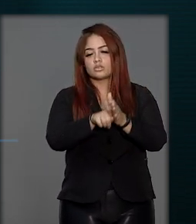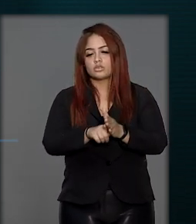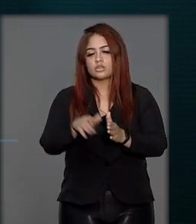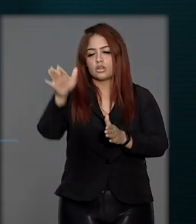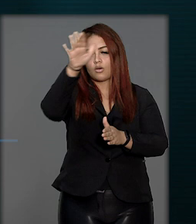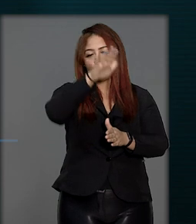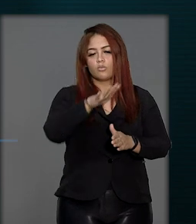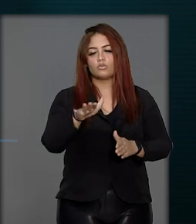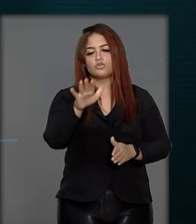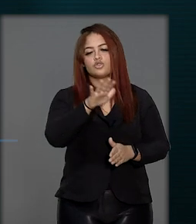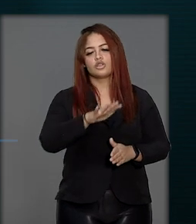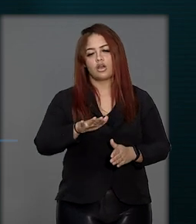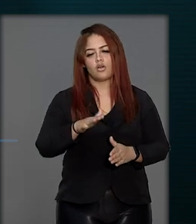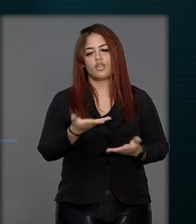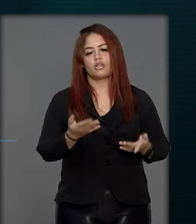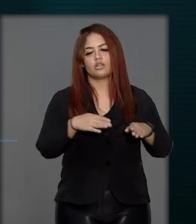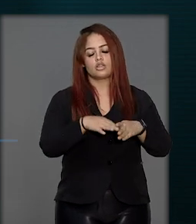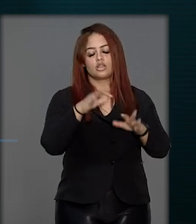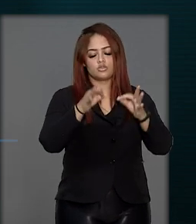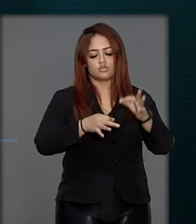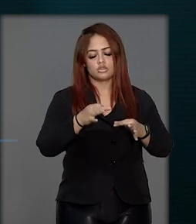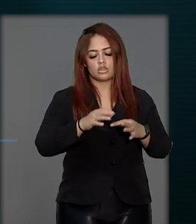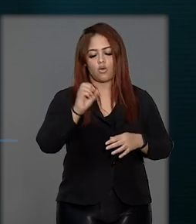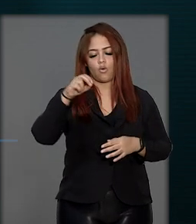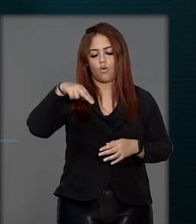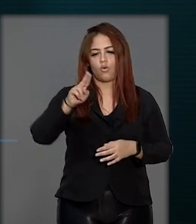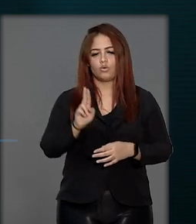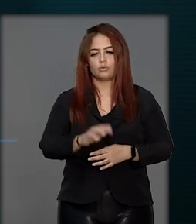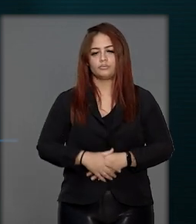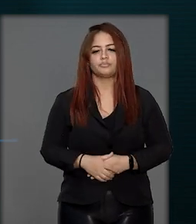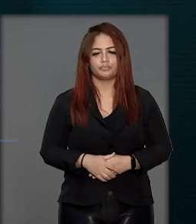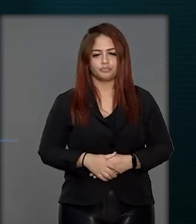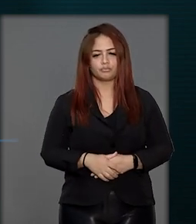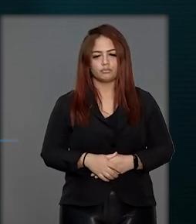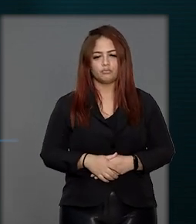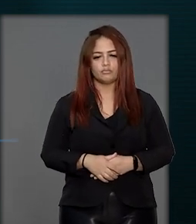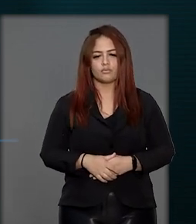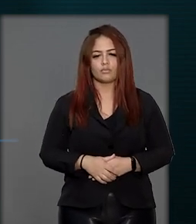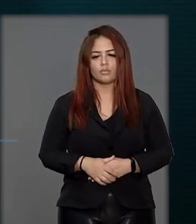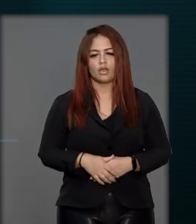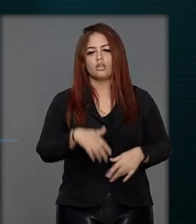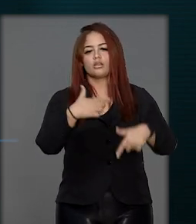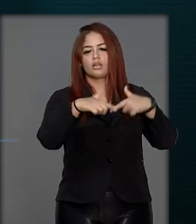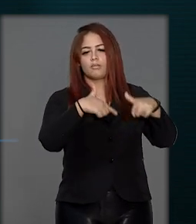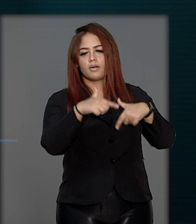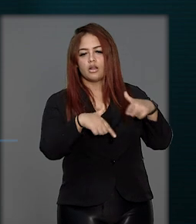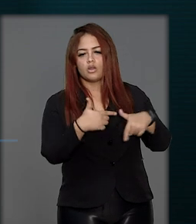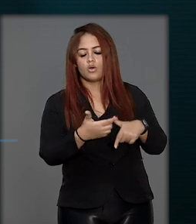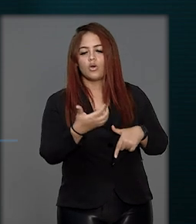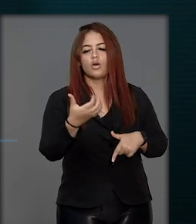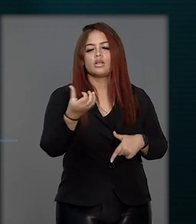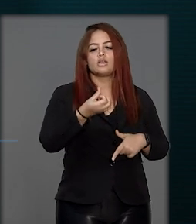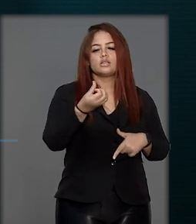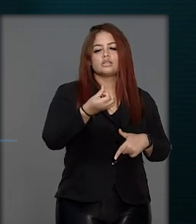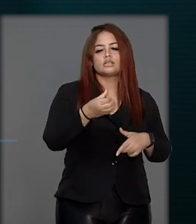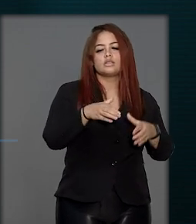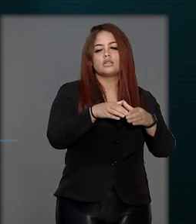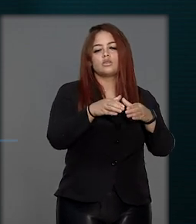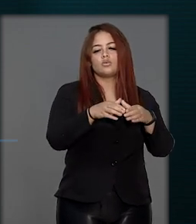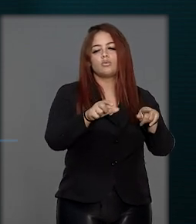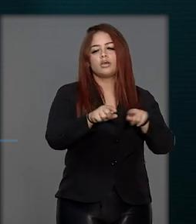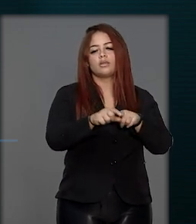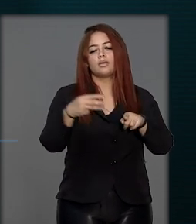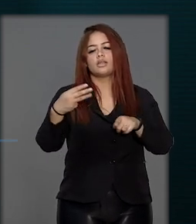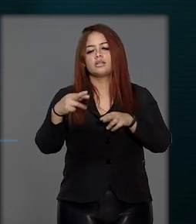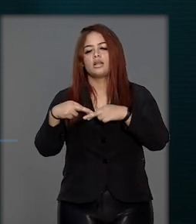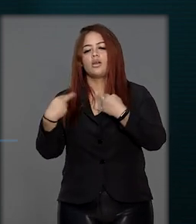Judicial da Organização das Nações Unidas. No STJ, atuou e presidiu a sexta turma e a terceira sessão,